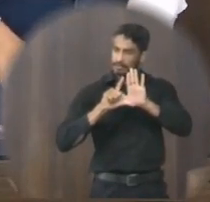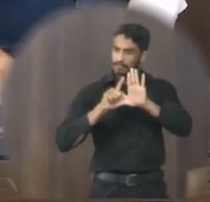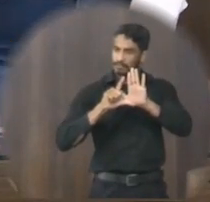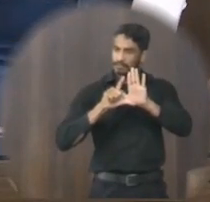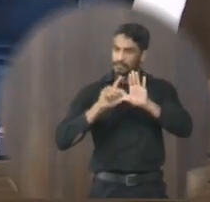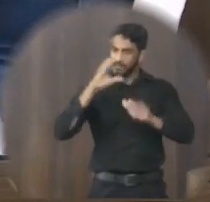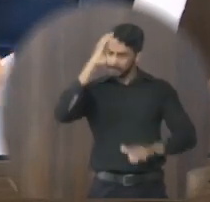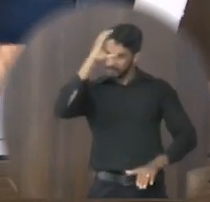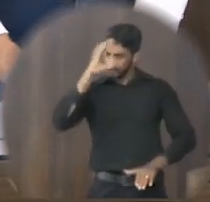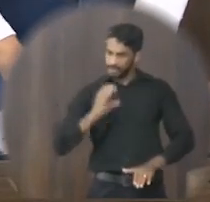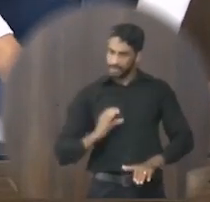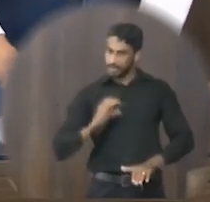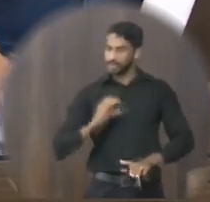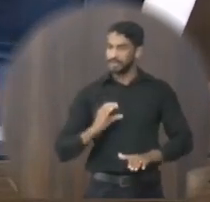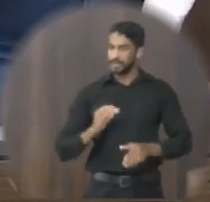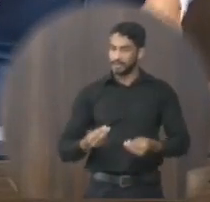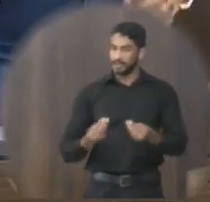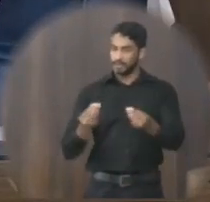honorário.